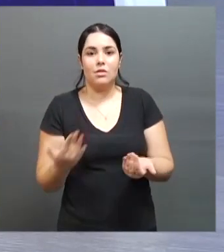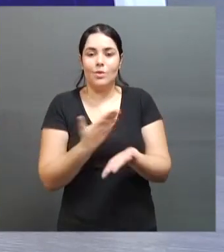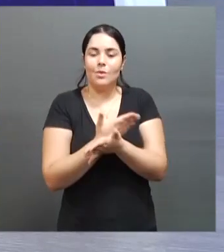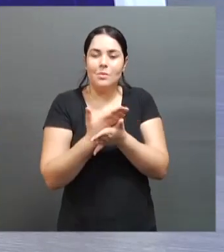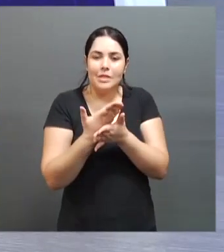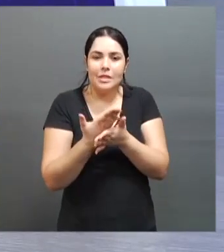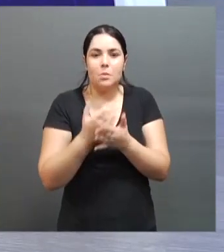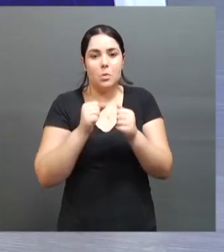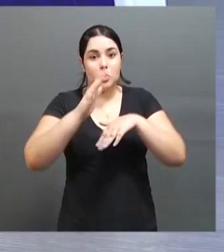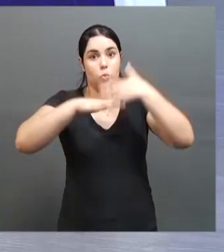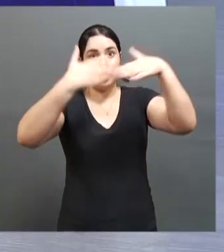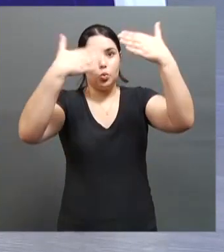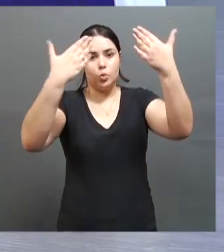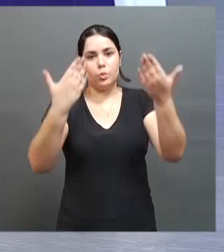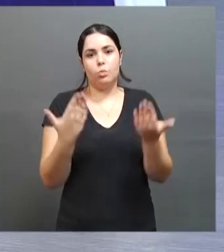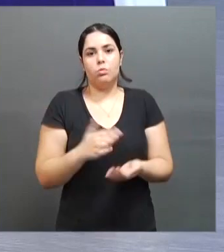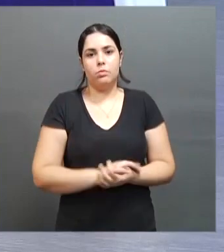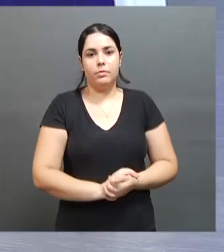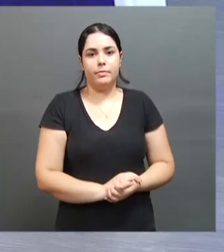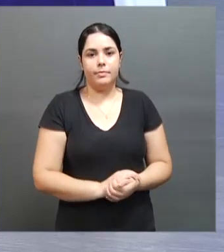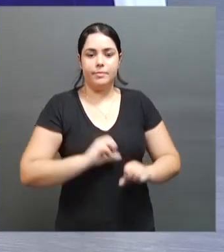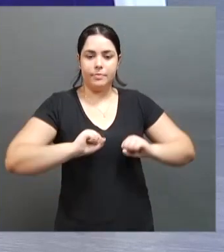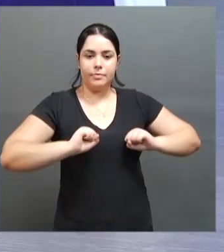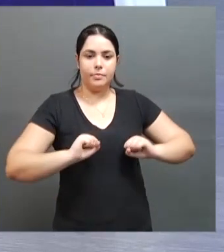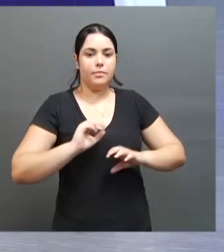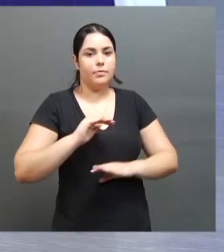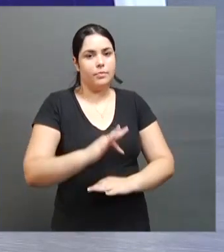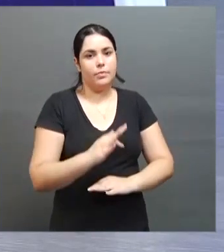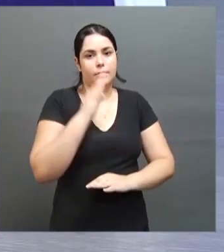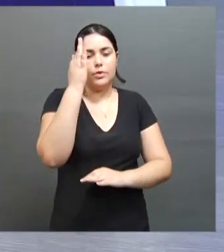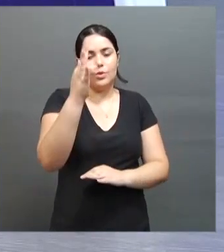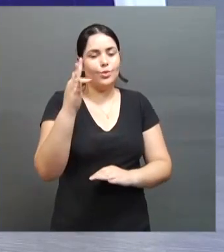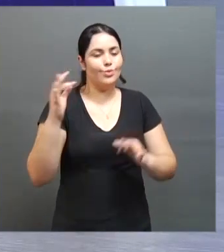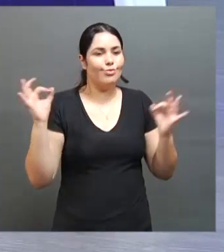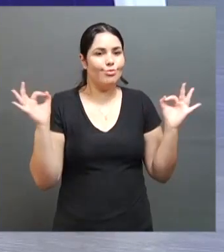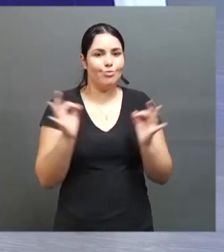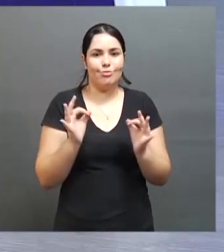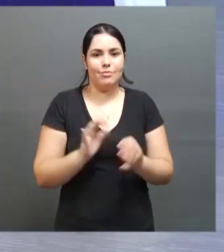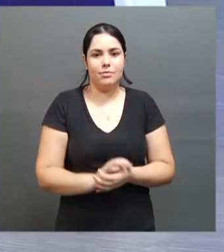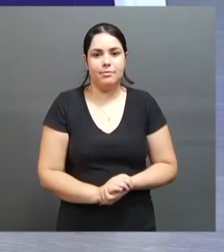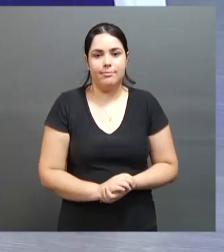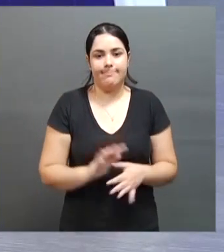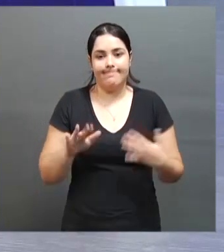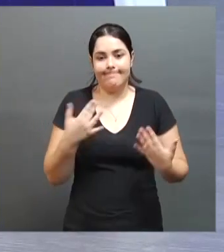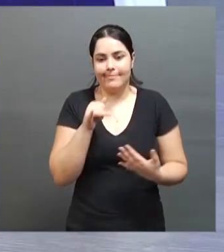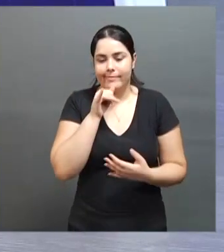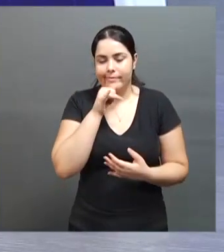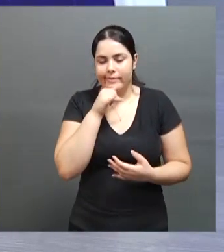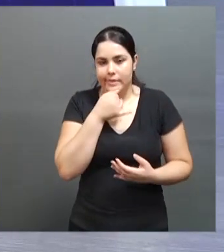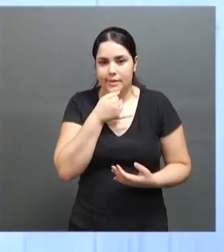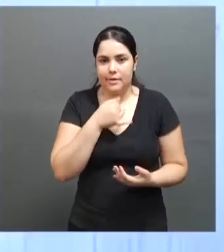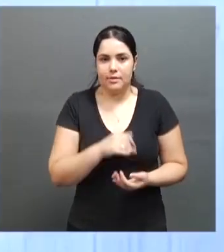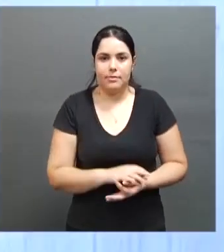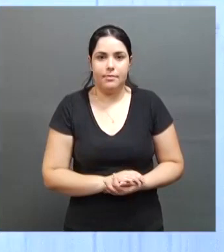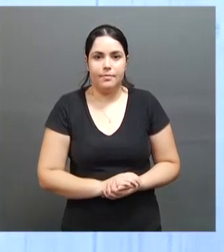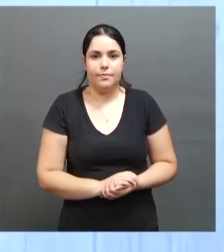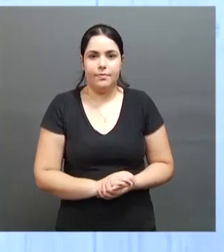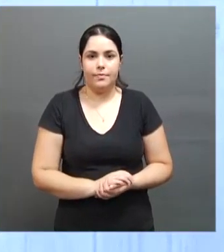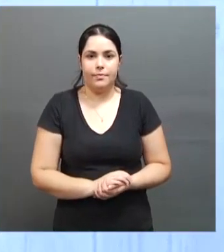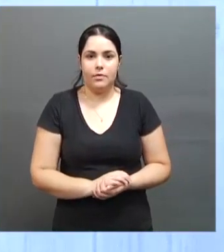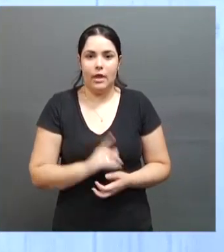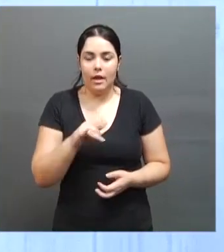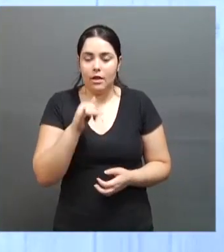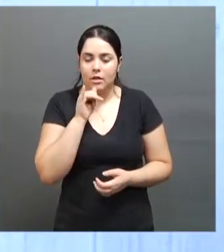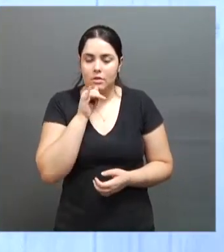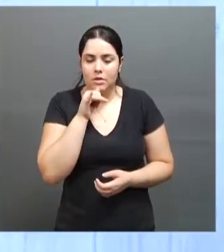potencial, né, podem ser futuros atletas brilhantes. Isso, Infelizmente, é uma notícia muito triste, né, é uma